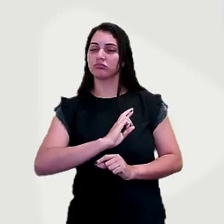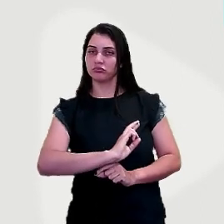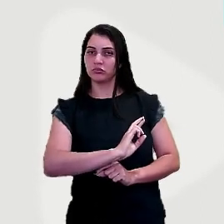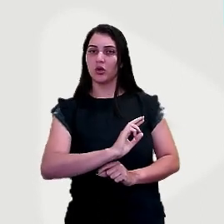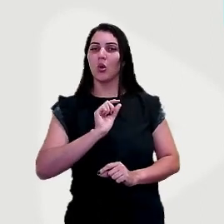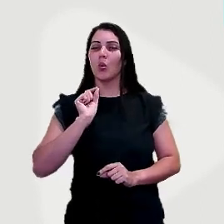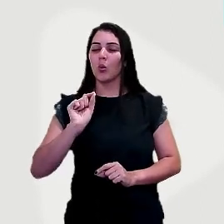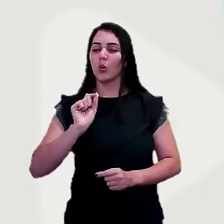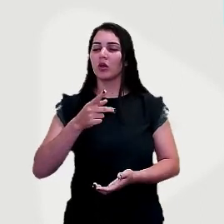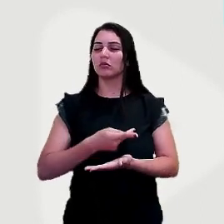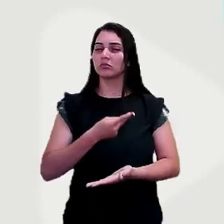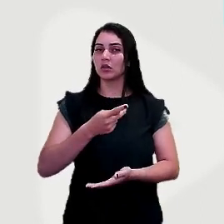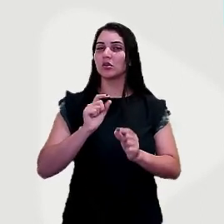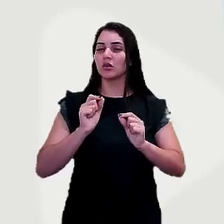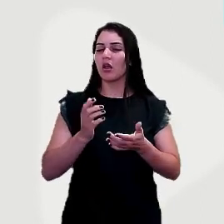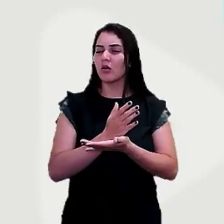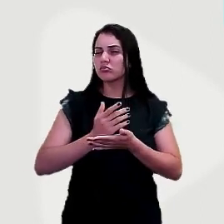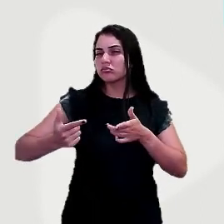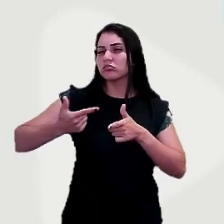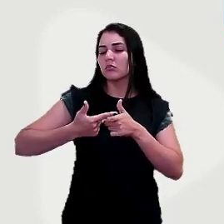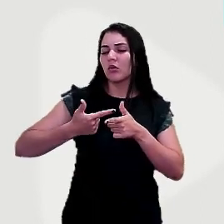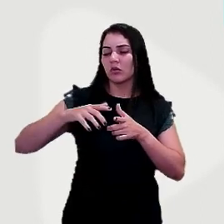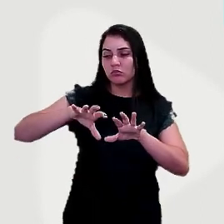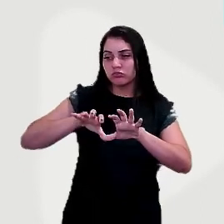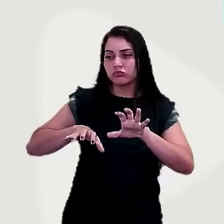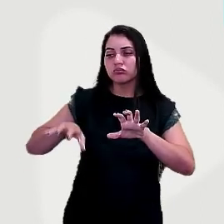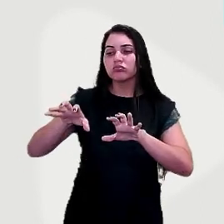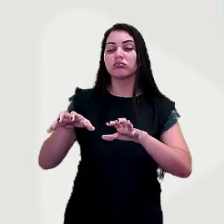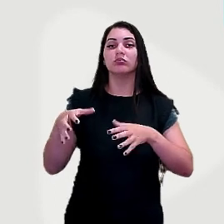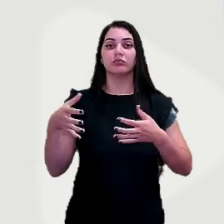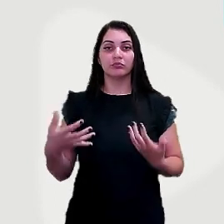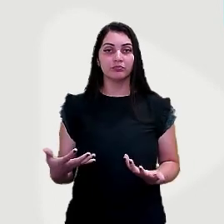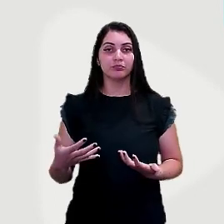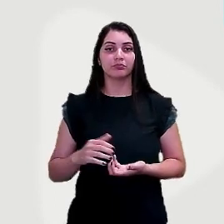causa alguns conflitos nessas regiões. Então,